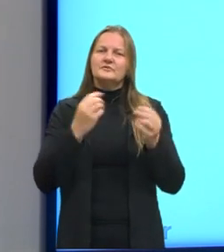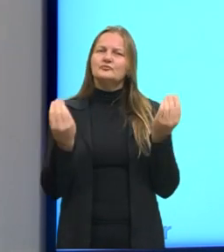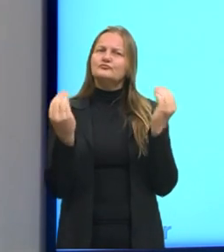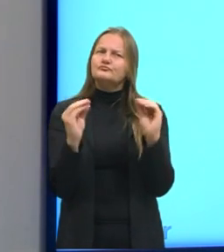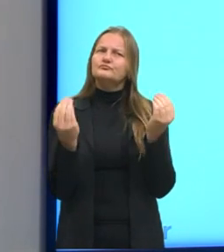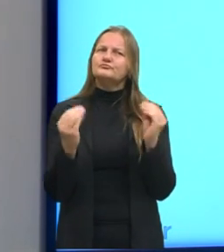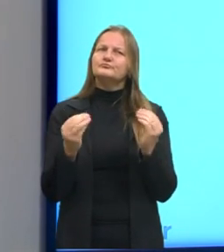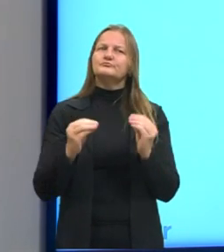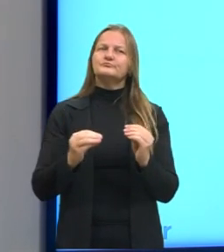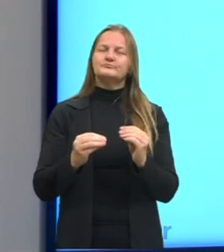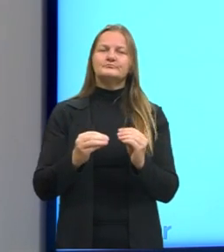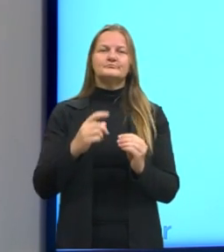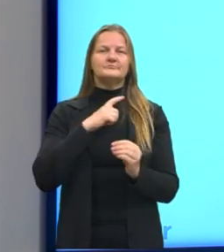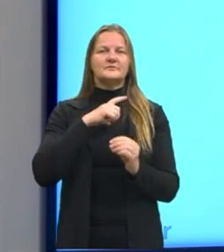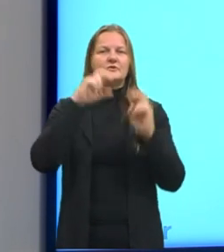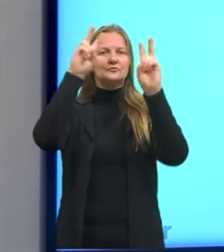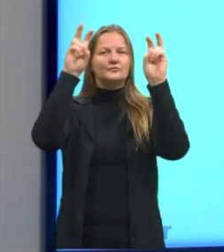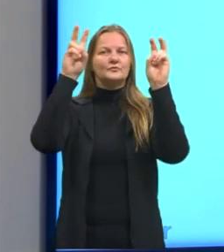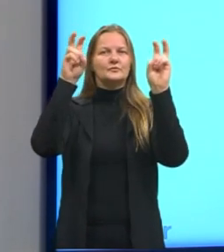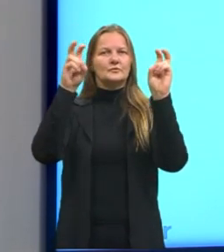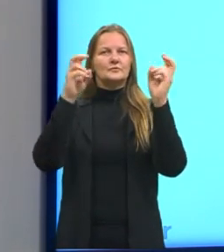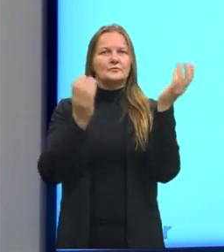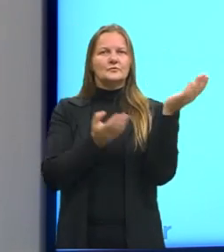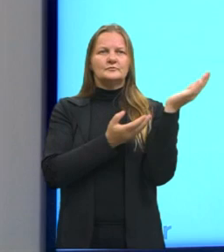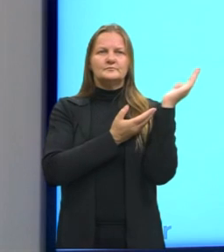Picchu como tema central.